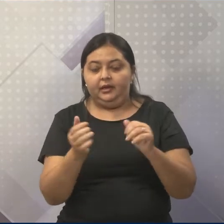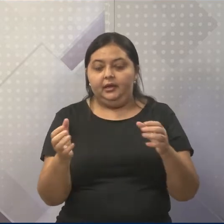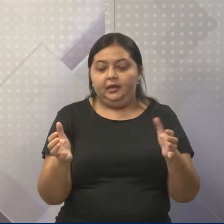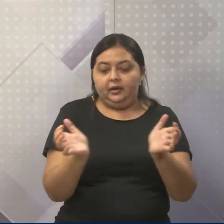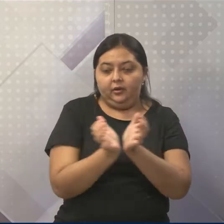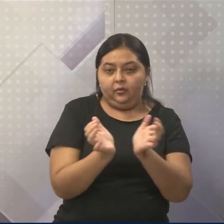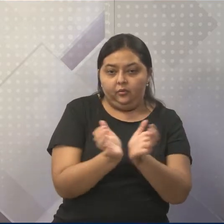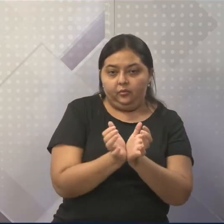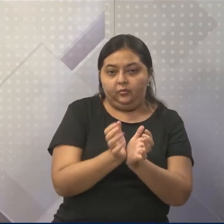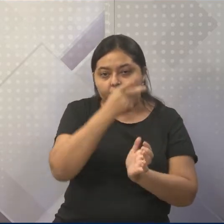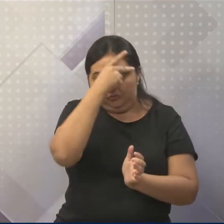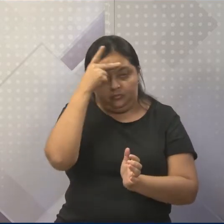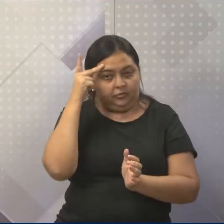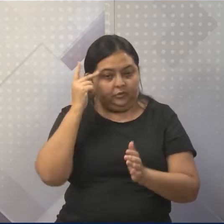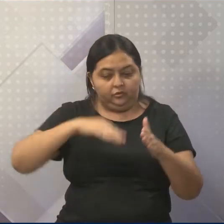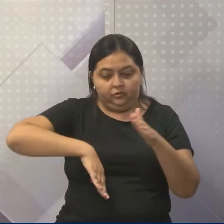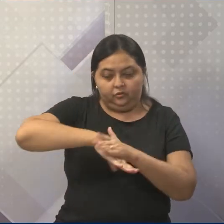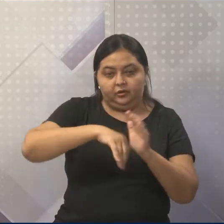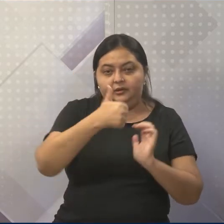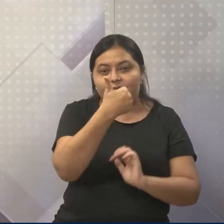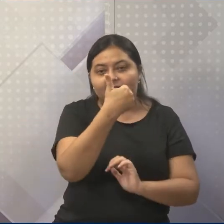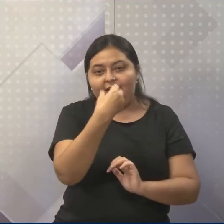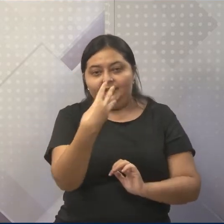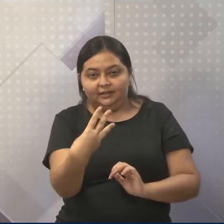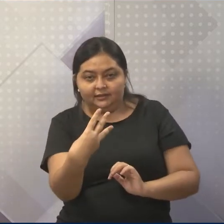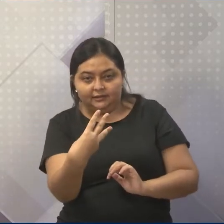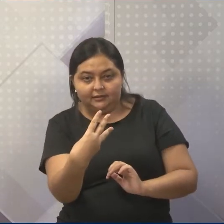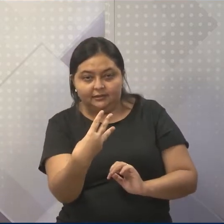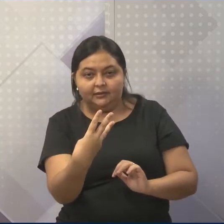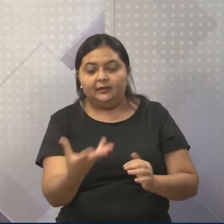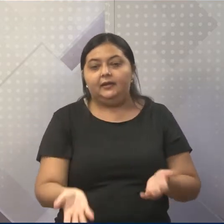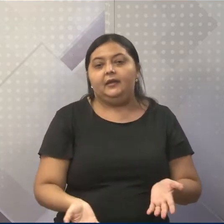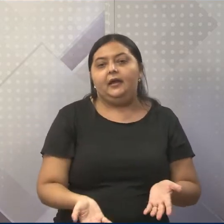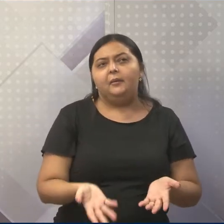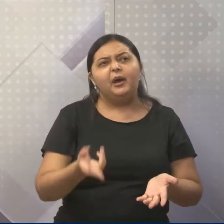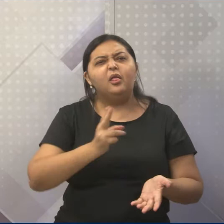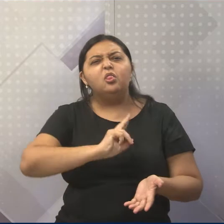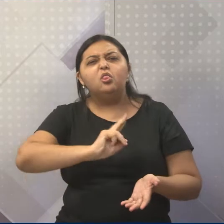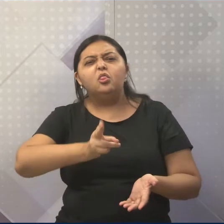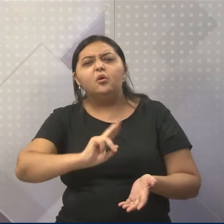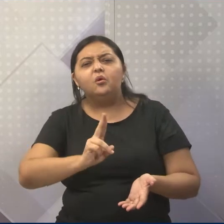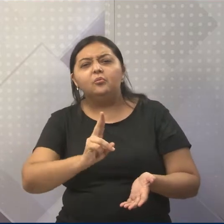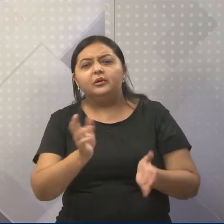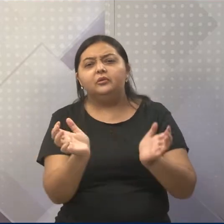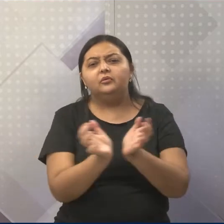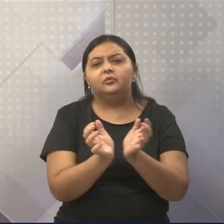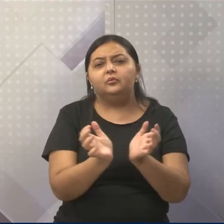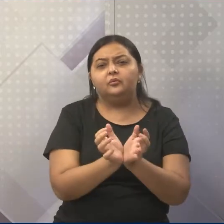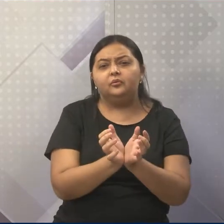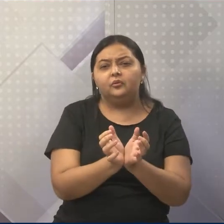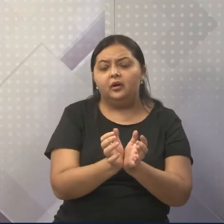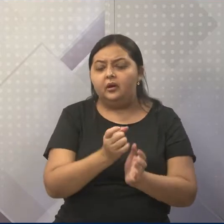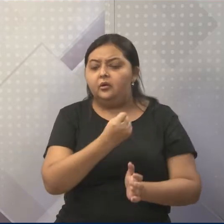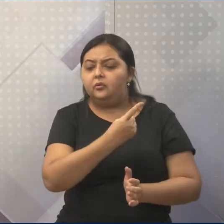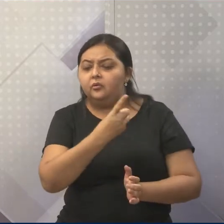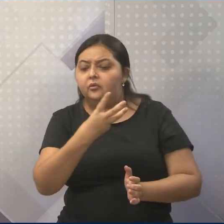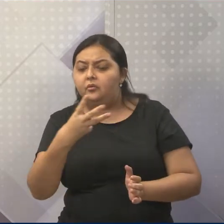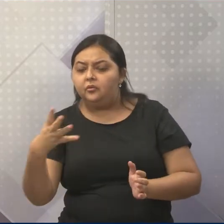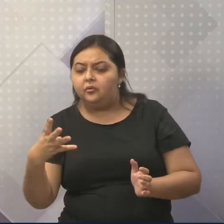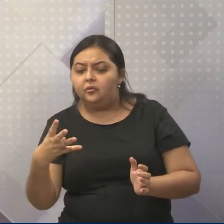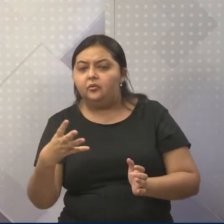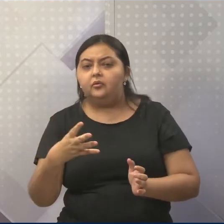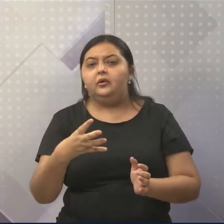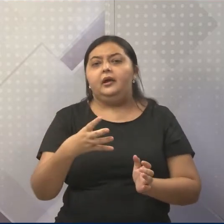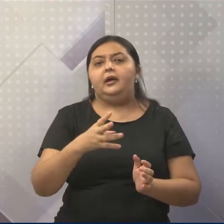13. E, naquela perspectiva, disseram, que nome a gente vai dar? Então, vamos dar o número de pessoas que estão aqui nesse espaço.